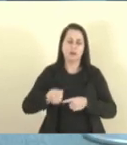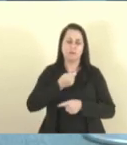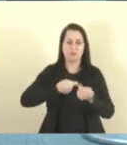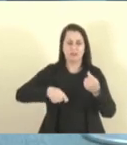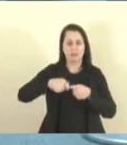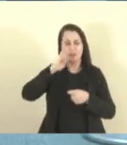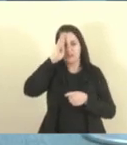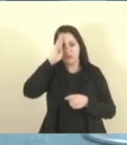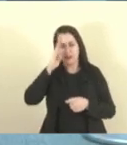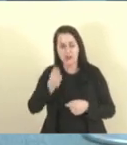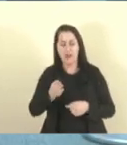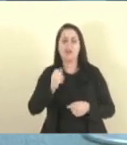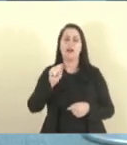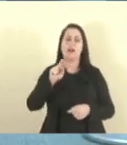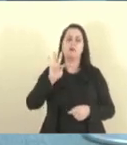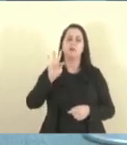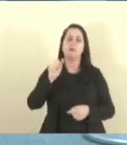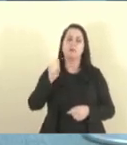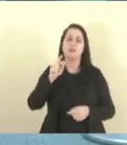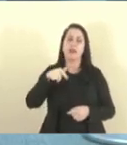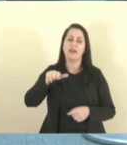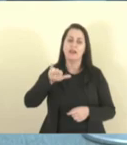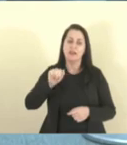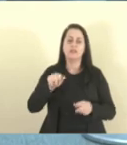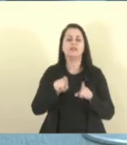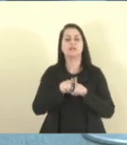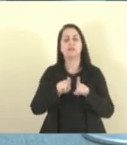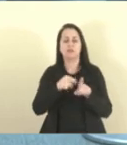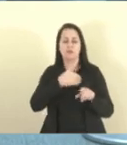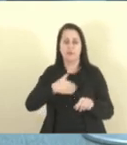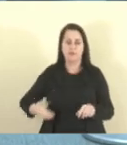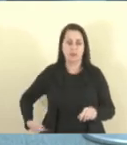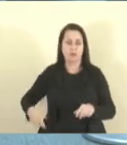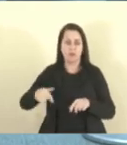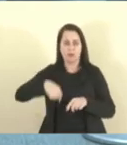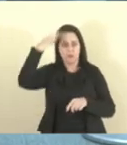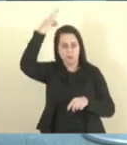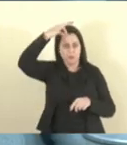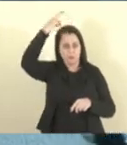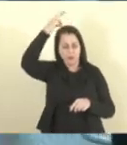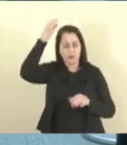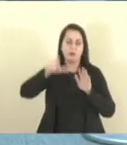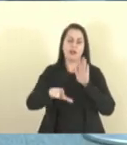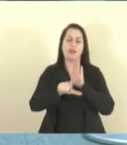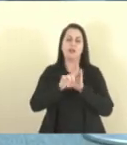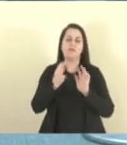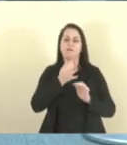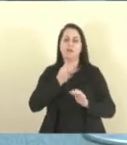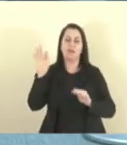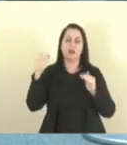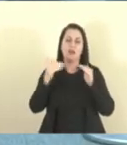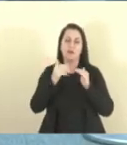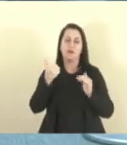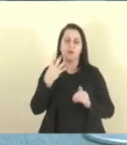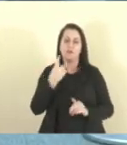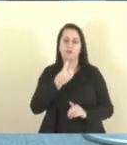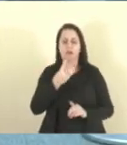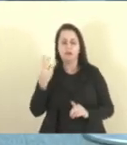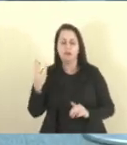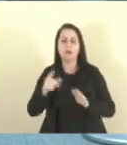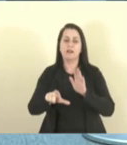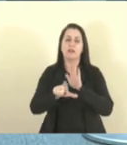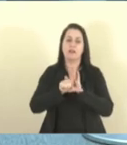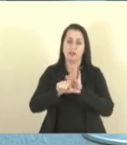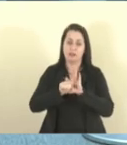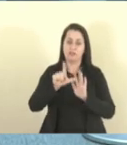autárquica e fundacional do Poder Executivo Estadual, de acordo com a Lei Federal 14.133, nova lei de licitação.